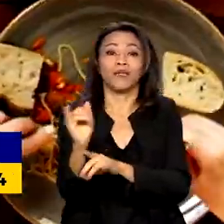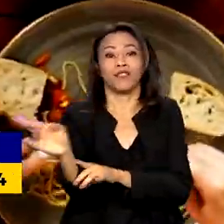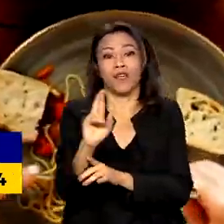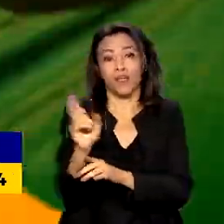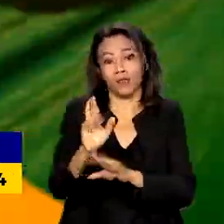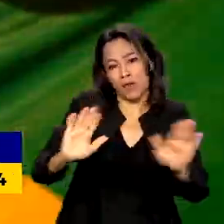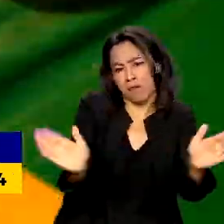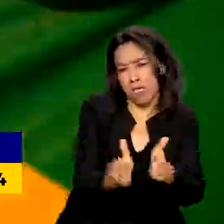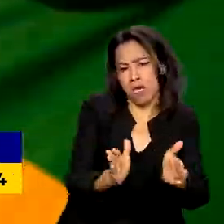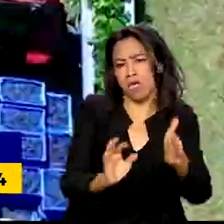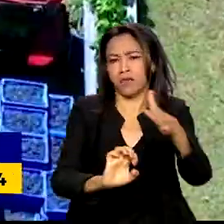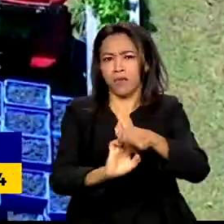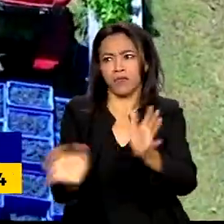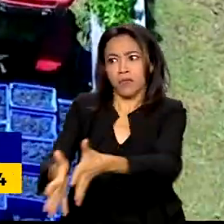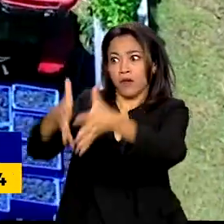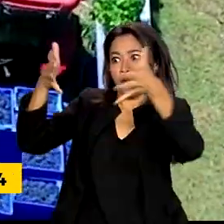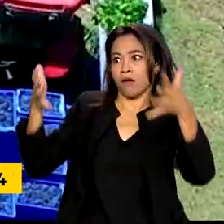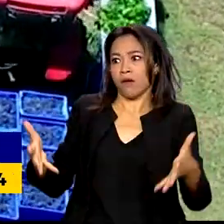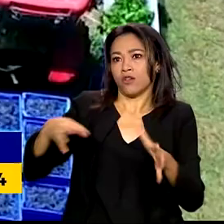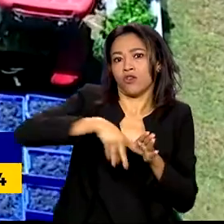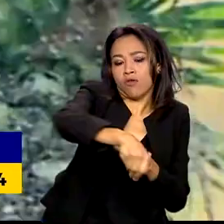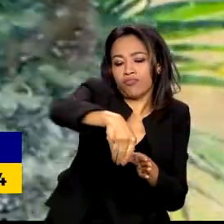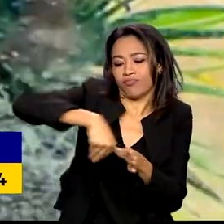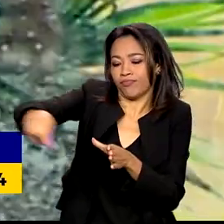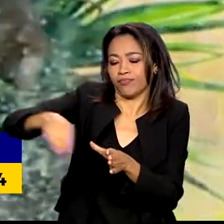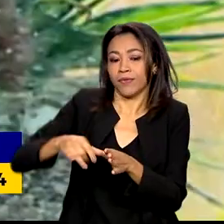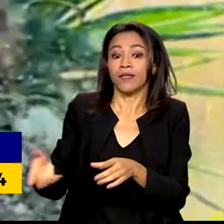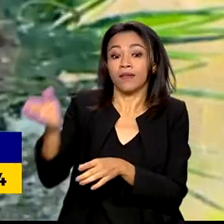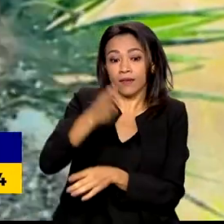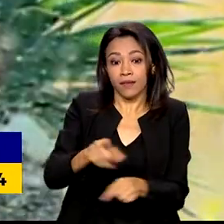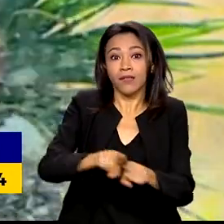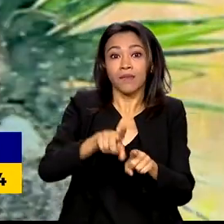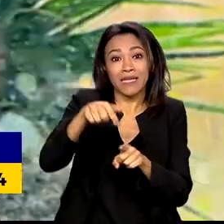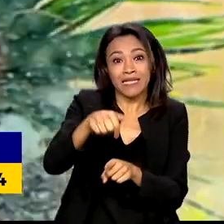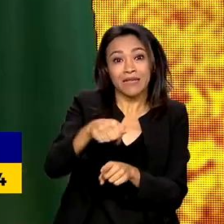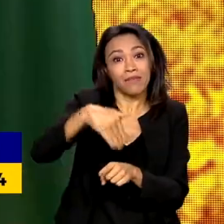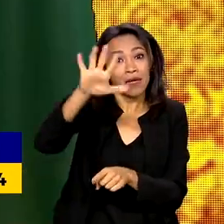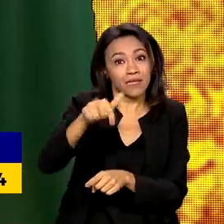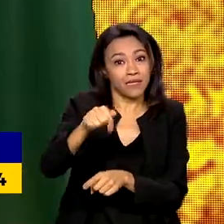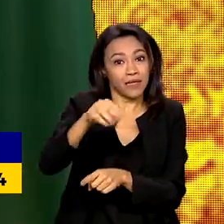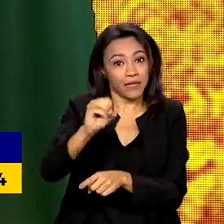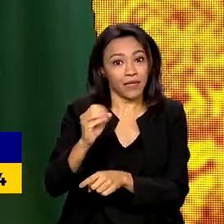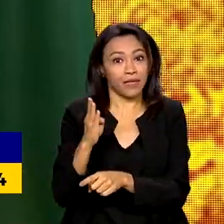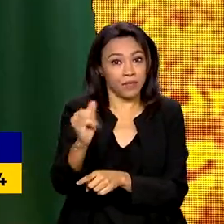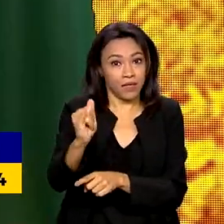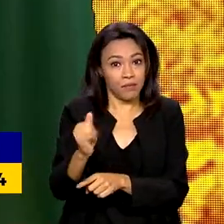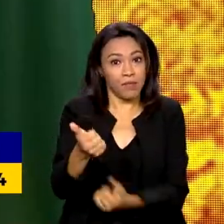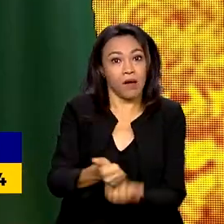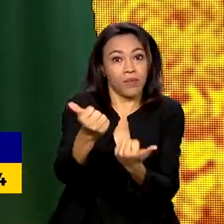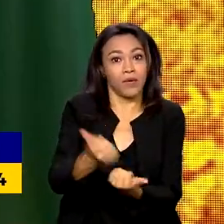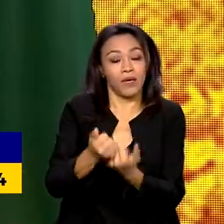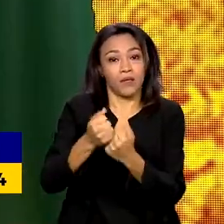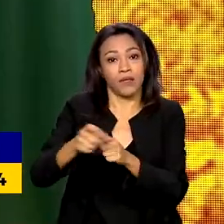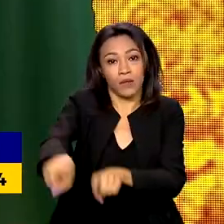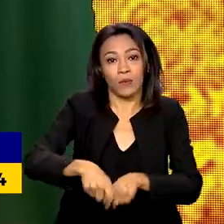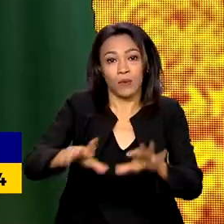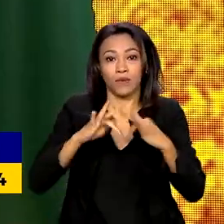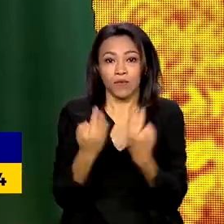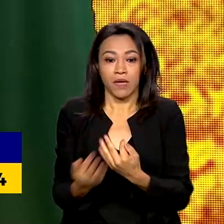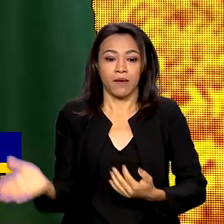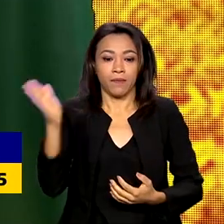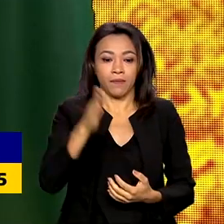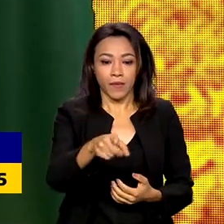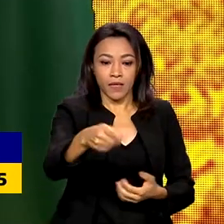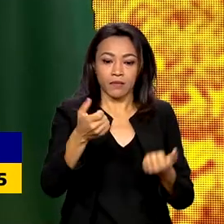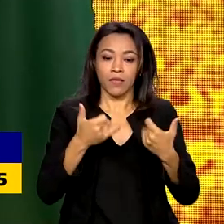produtores. E mais de 70 bilhões para a produção familiar. É o primeiro plano safra do nosso governo.